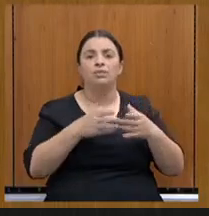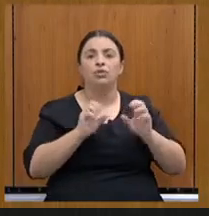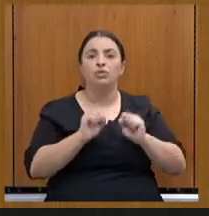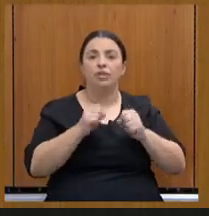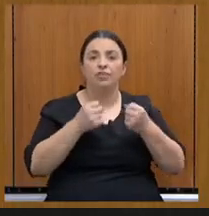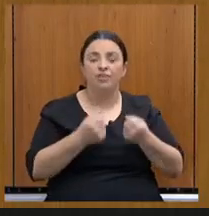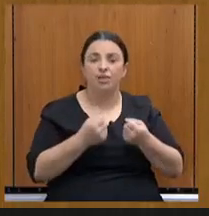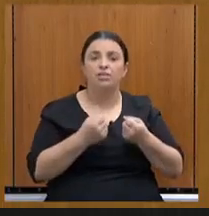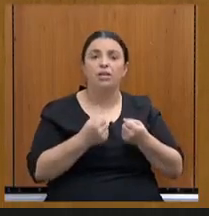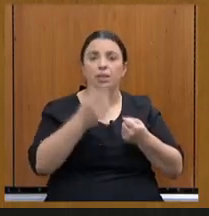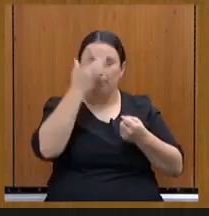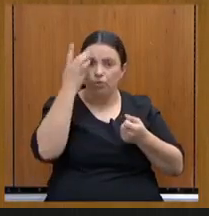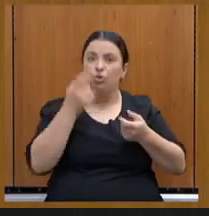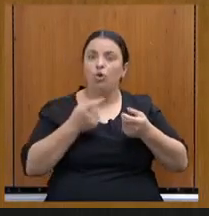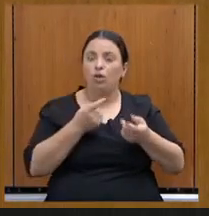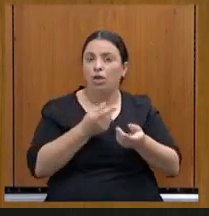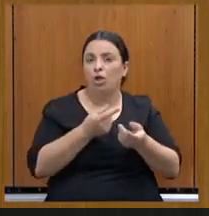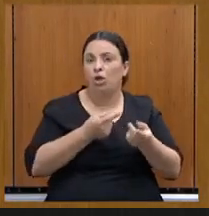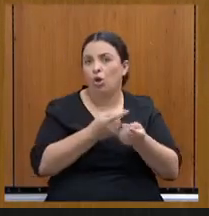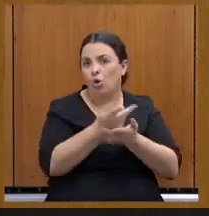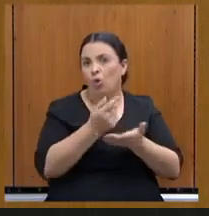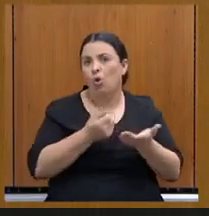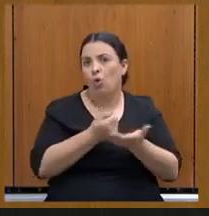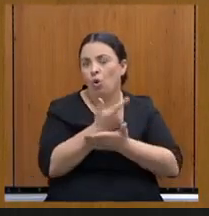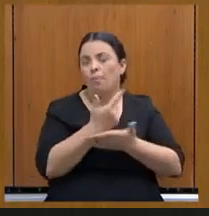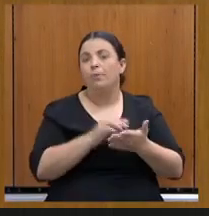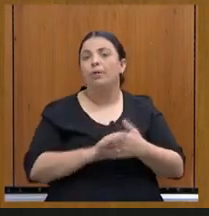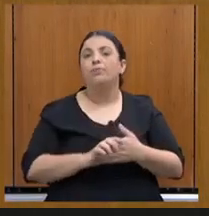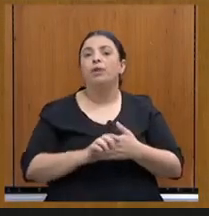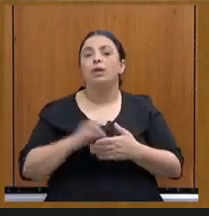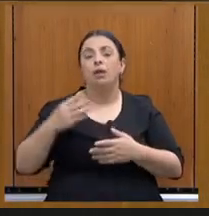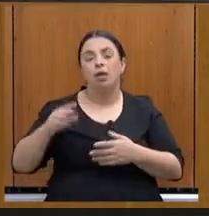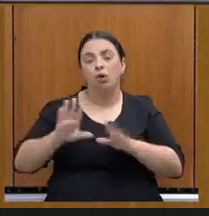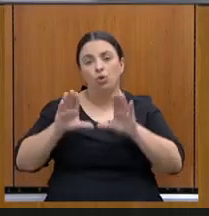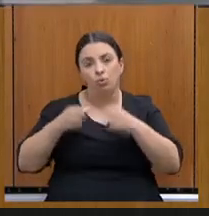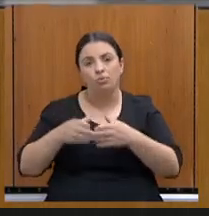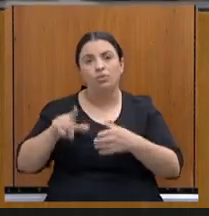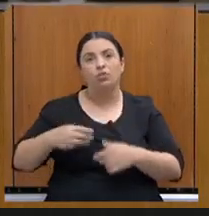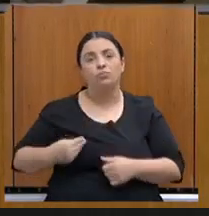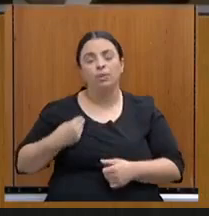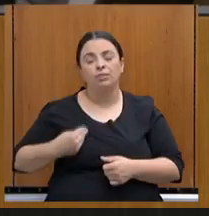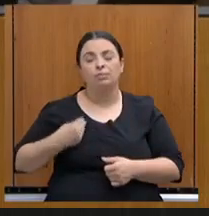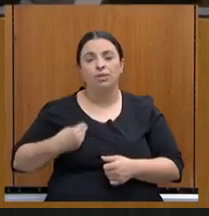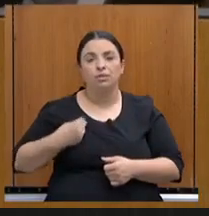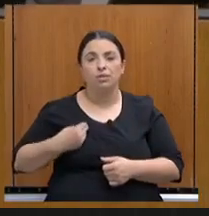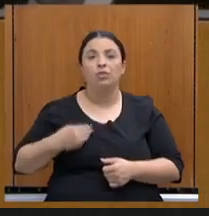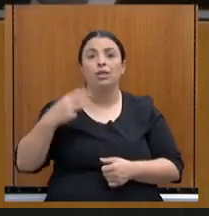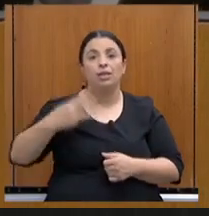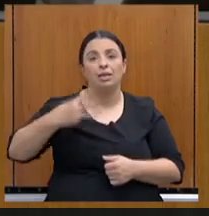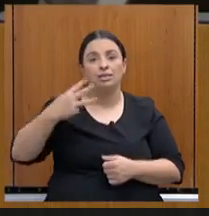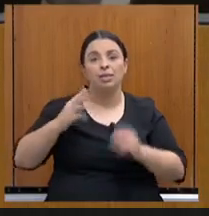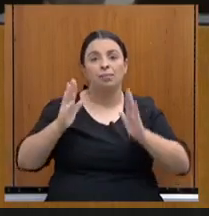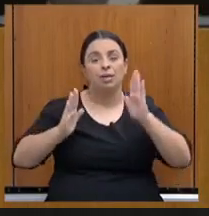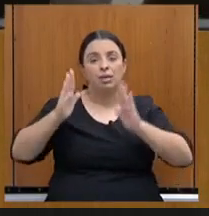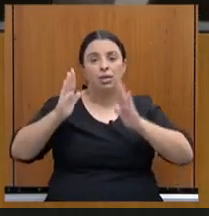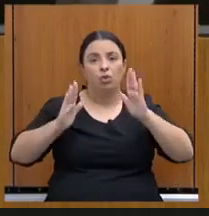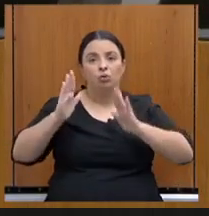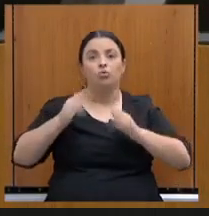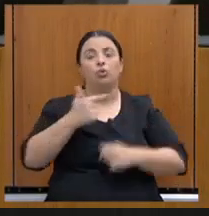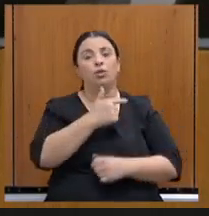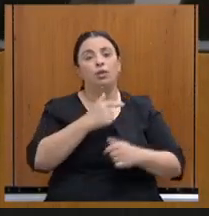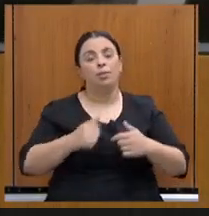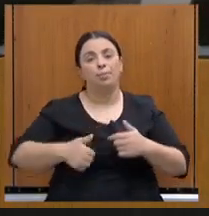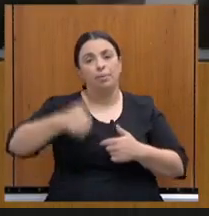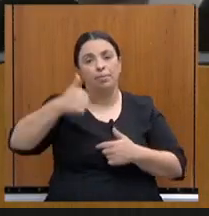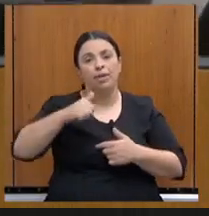Contribuinte e de Participação Popular da Terceira Sessão Legislativa Ordinária da Primeira Legislatura.